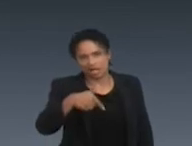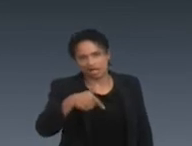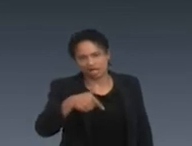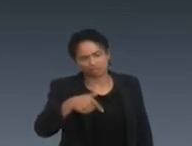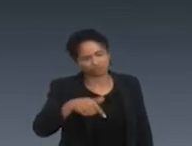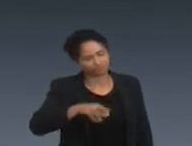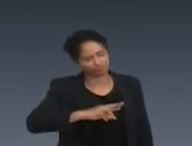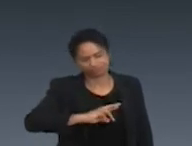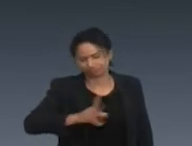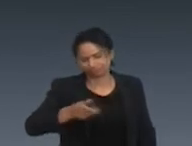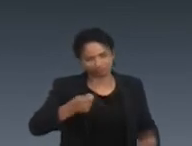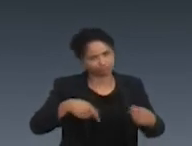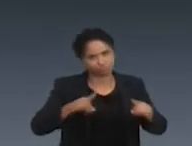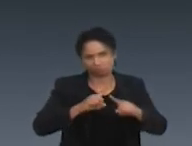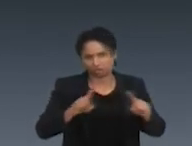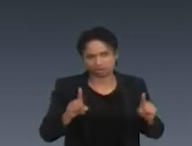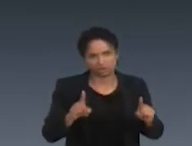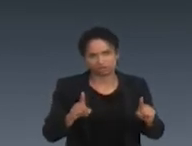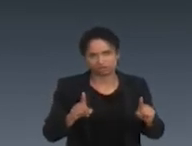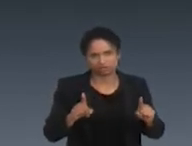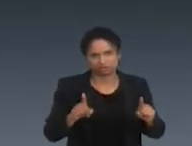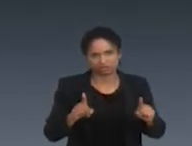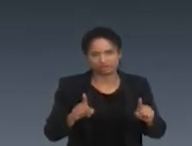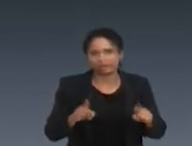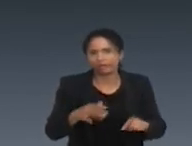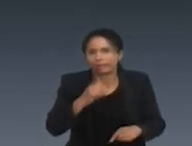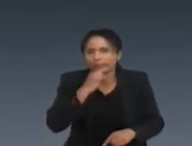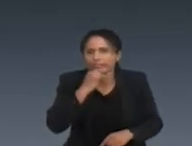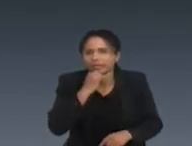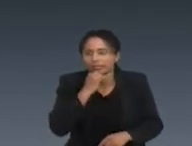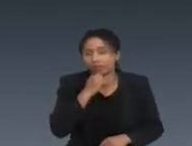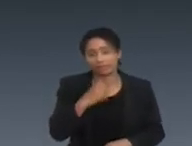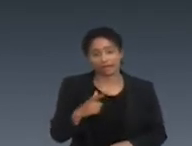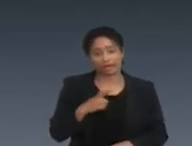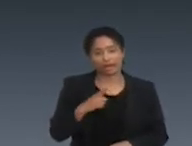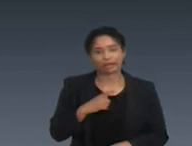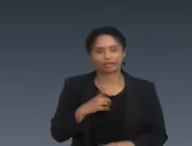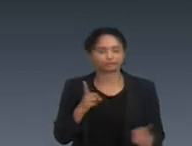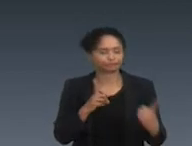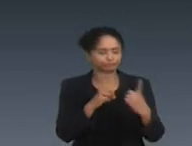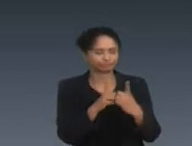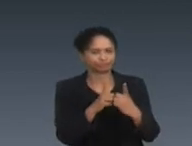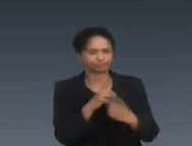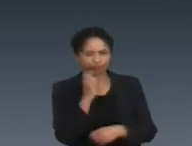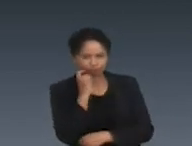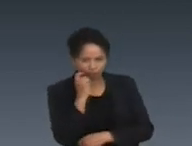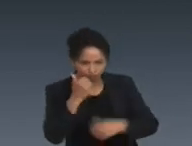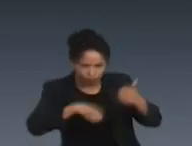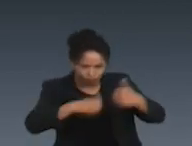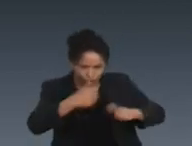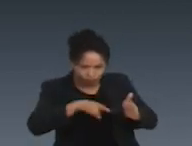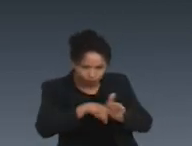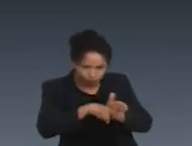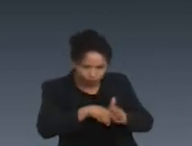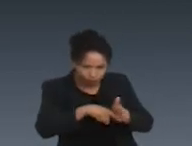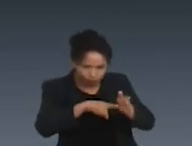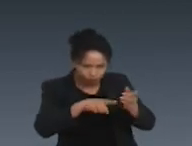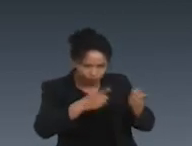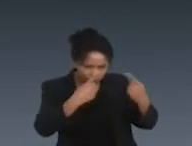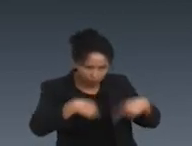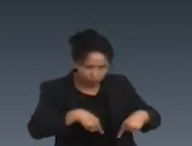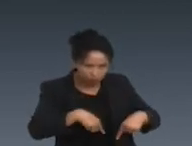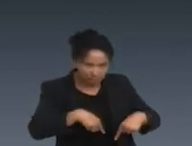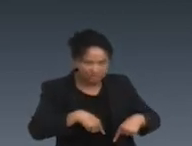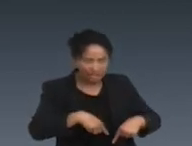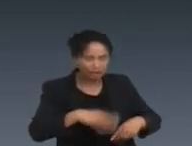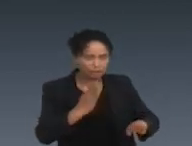apressado. Não dá para a gente, na primeira consulta, a criança entra, passa dois minutos na sala e fala, é autista. Não é isso. Até porque isso é